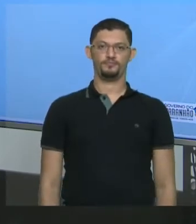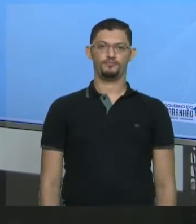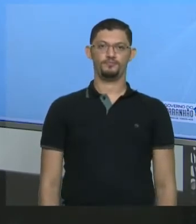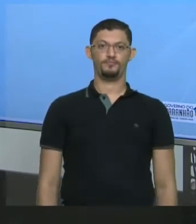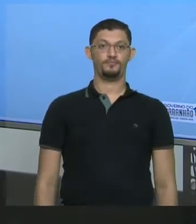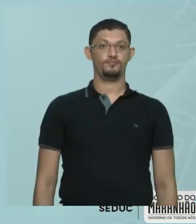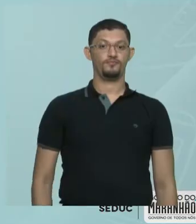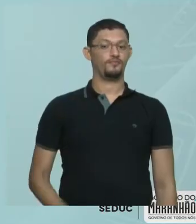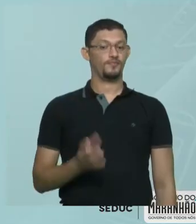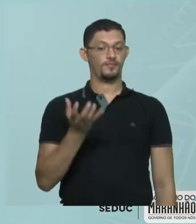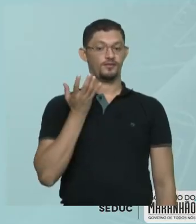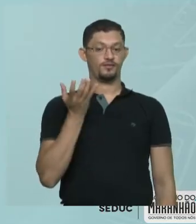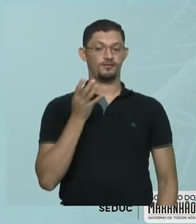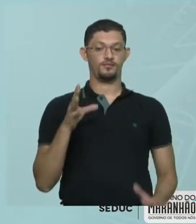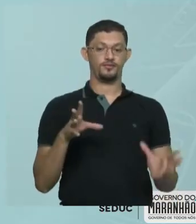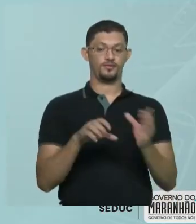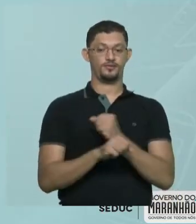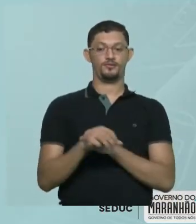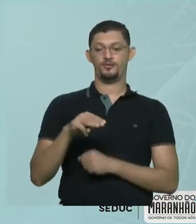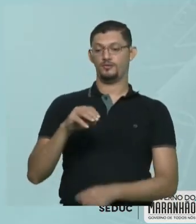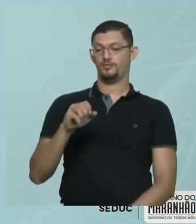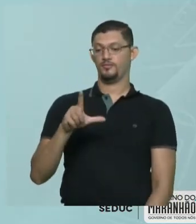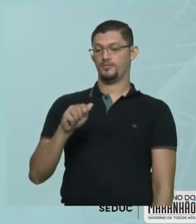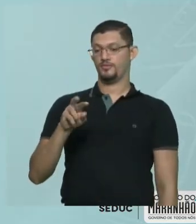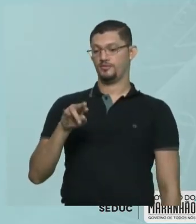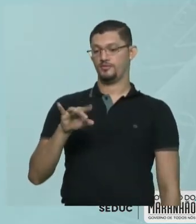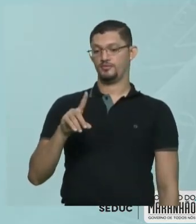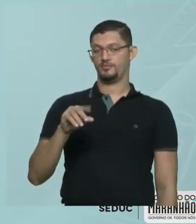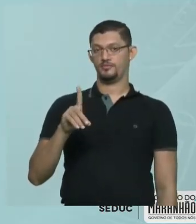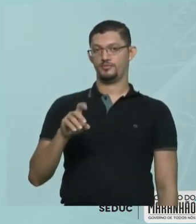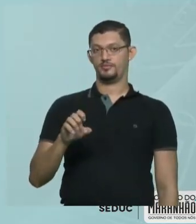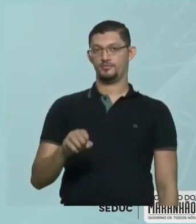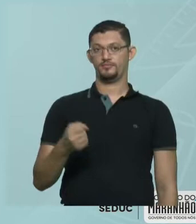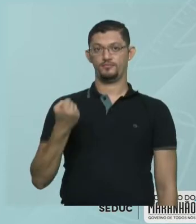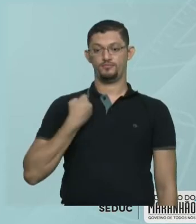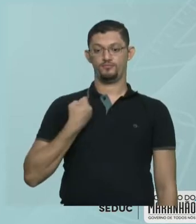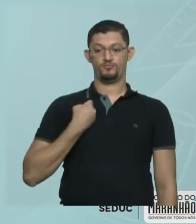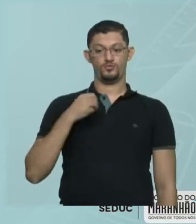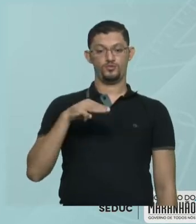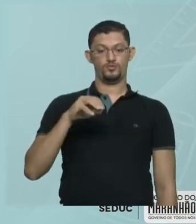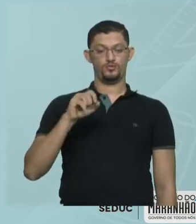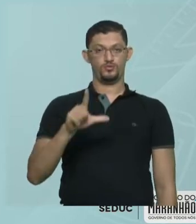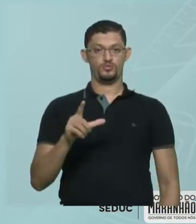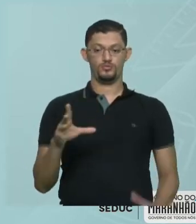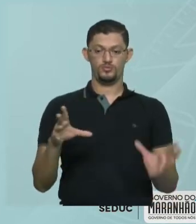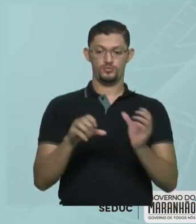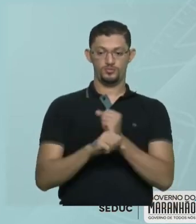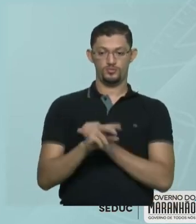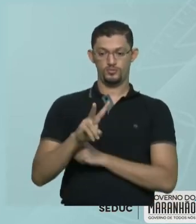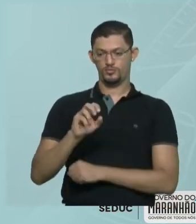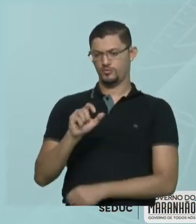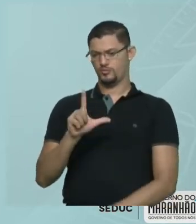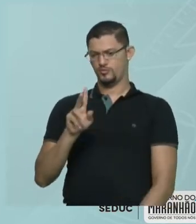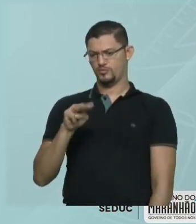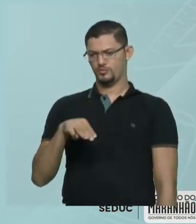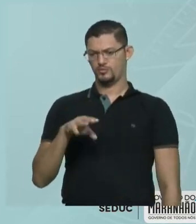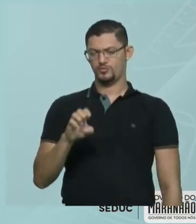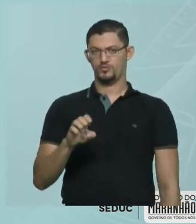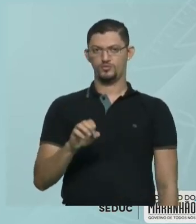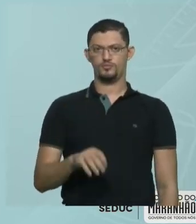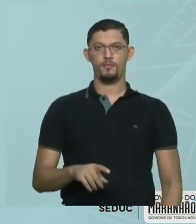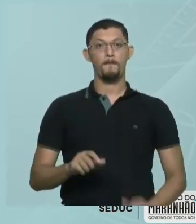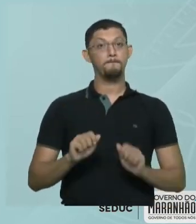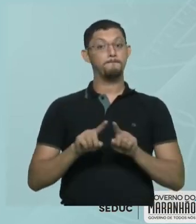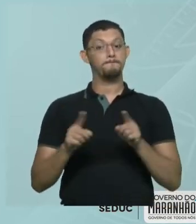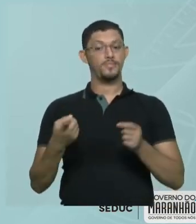Só que ele quer para calcular a molaridade. Molaridade é número de mols pelo volume. Eu não tenho número de mols, mas eu